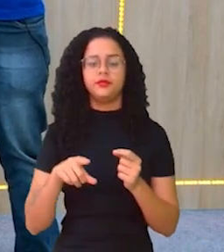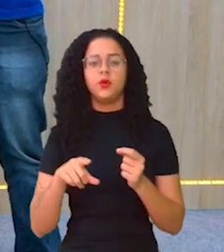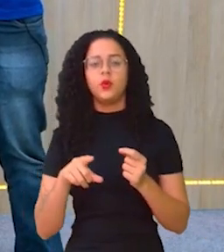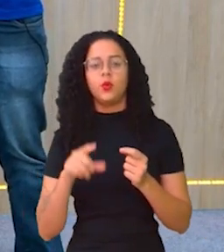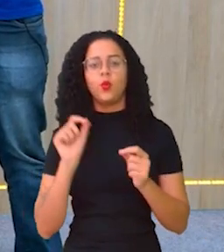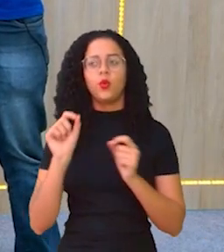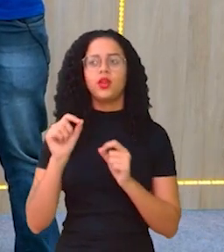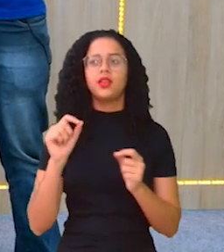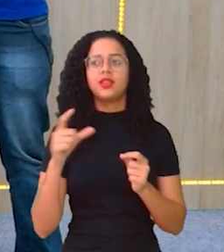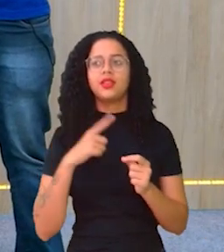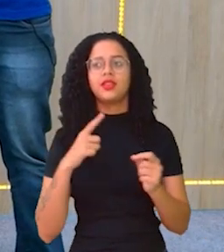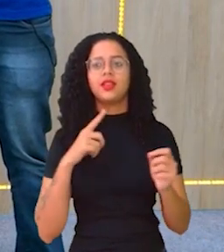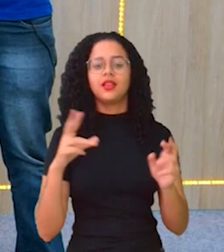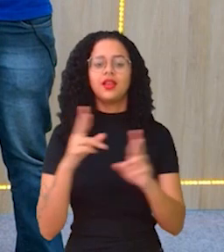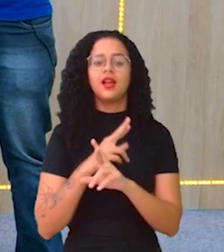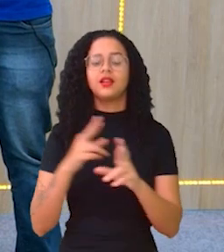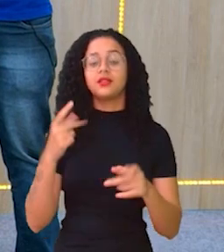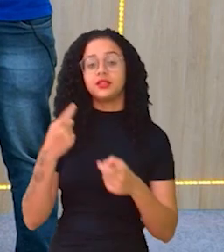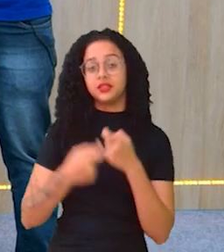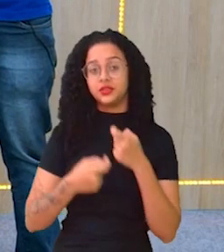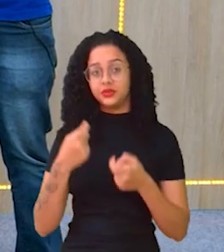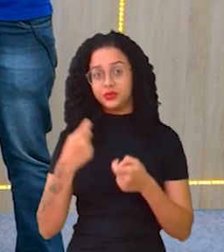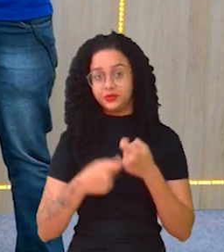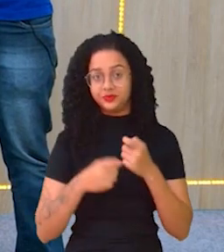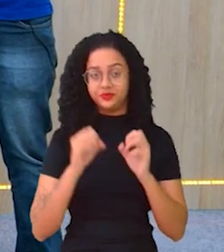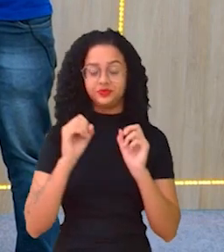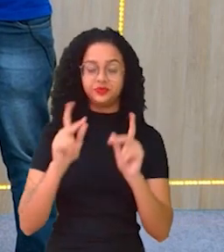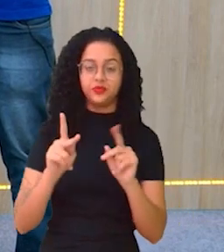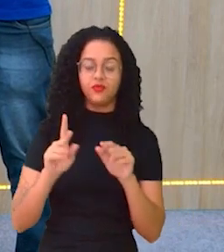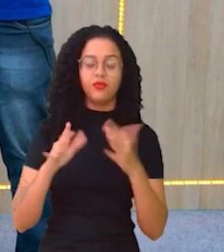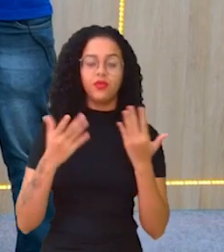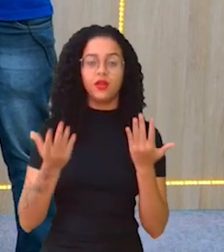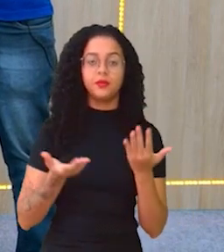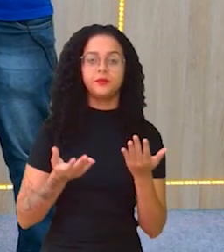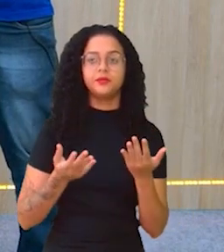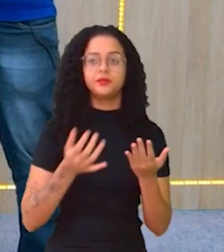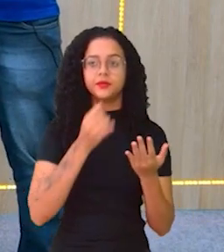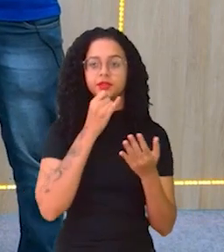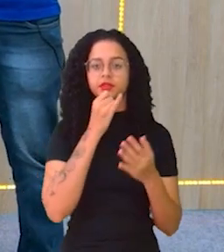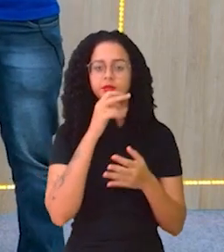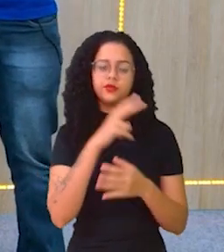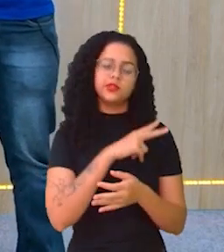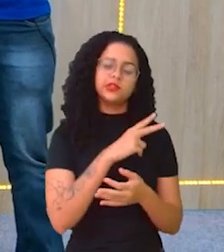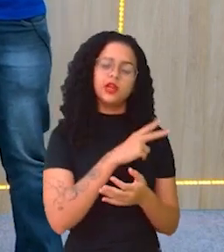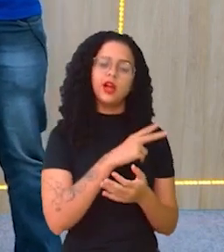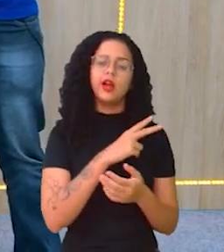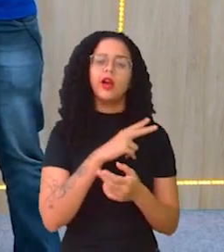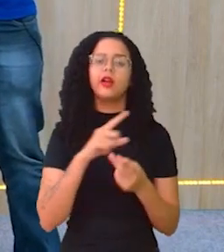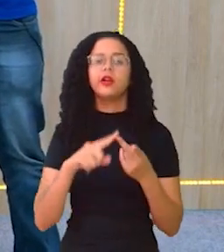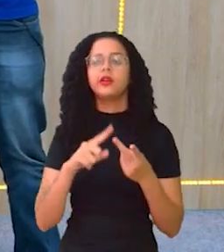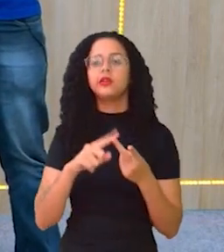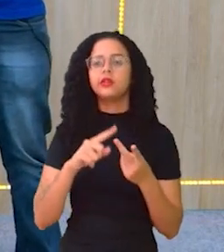envolvem nas relações afetivo-sexual, tá? Então, a questão de privacidade, a